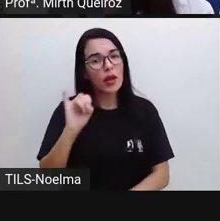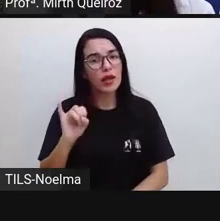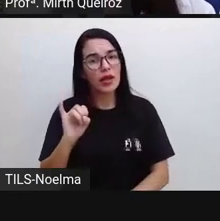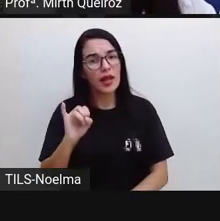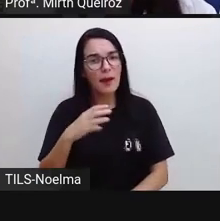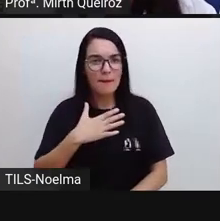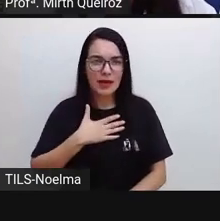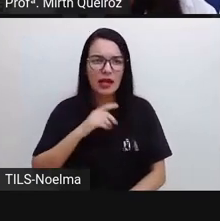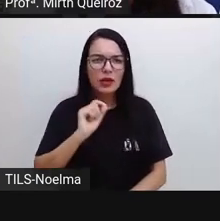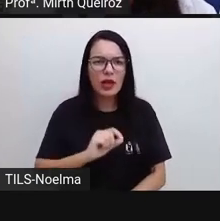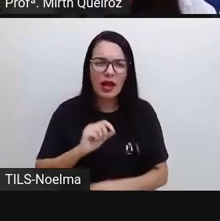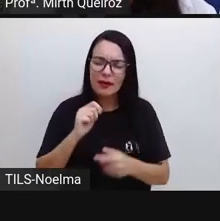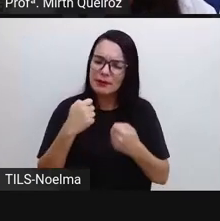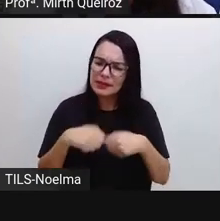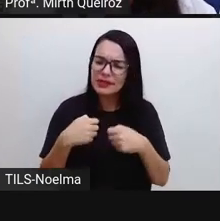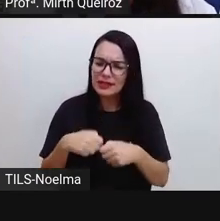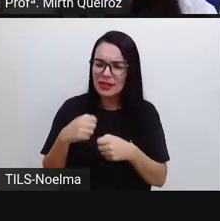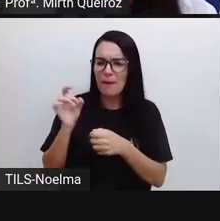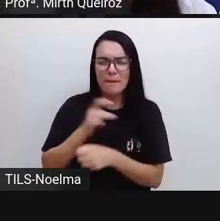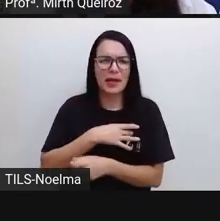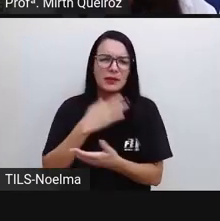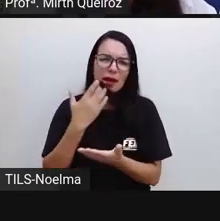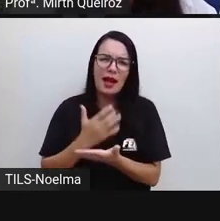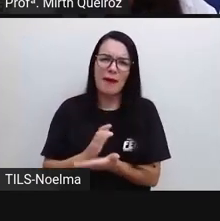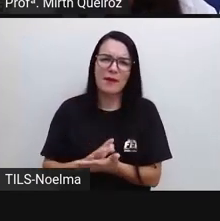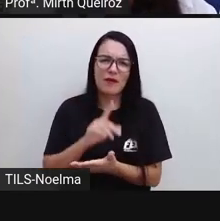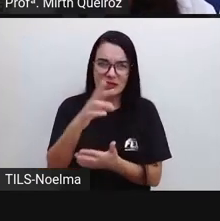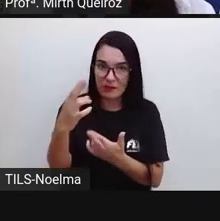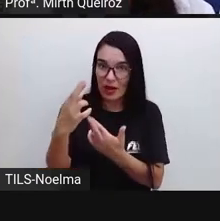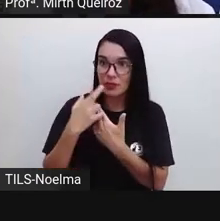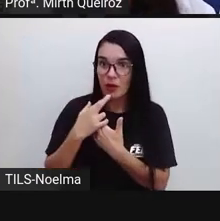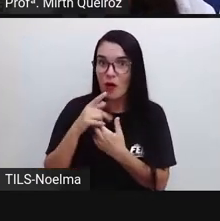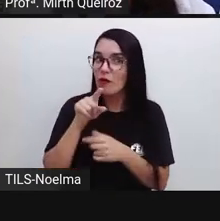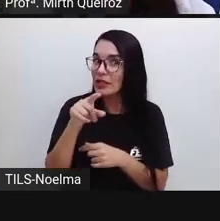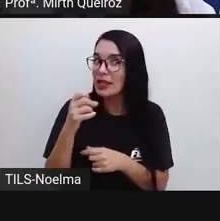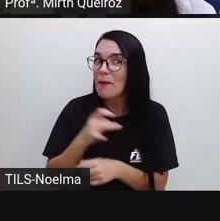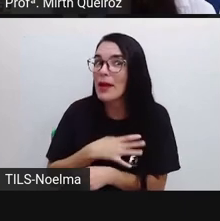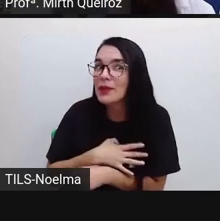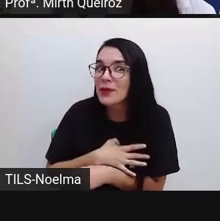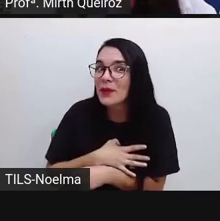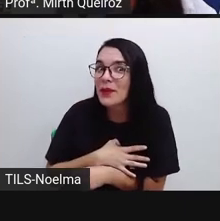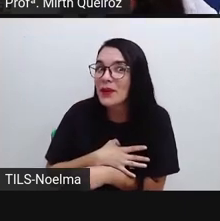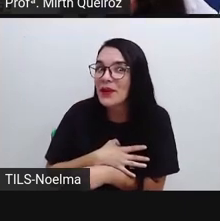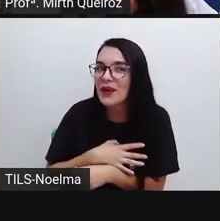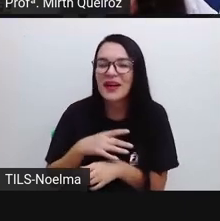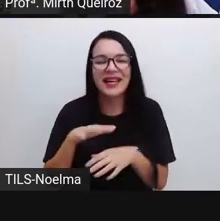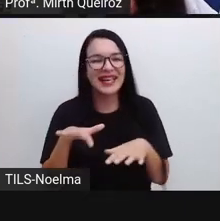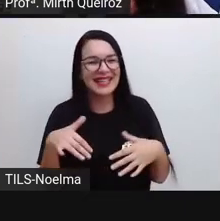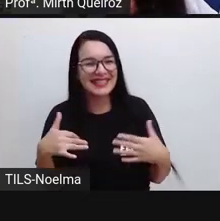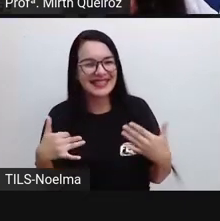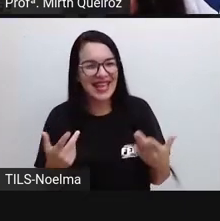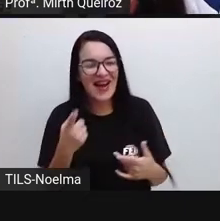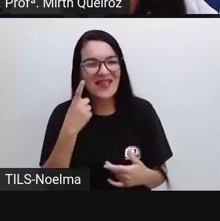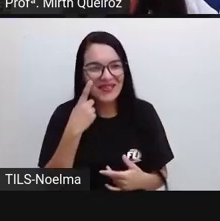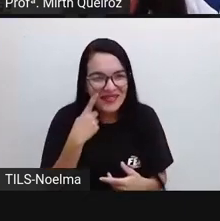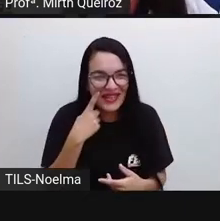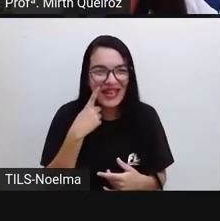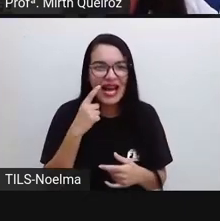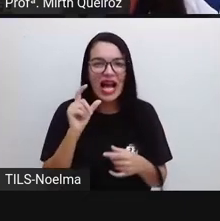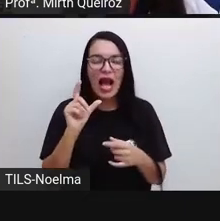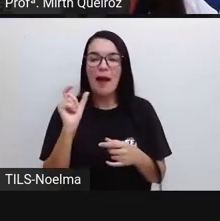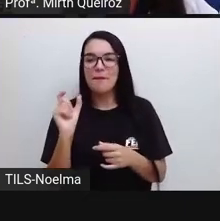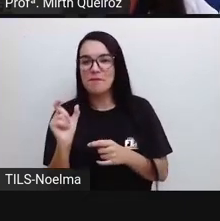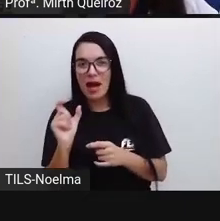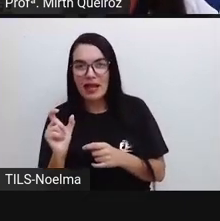para quebrar o gelo. Vai responder ou vai ter medo? Então, as palavras estão